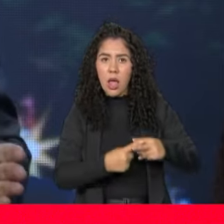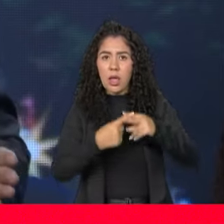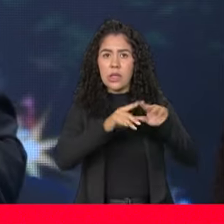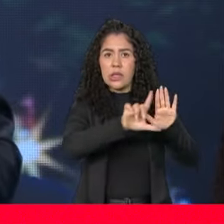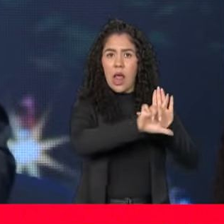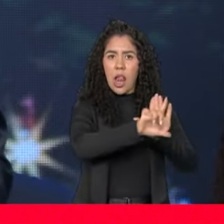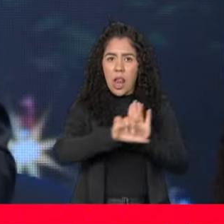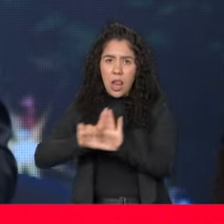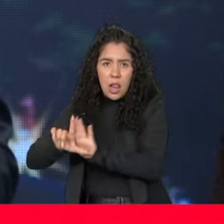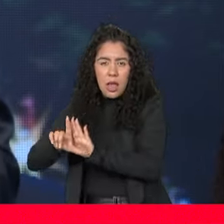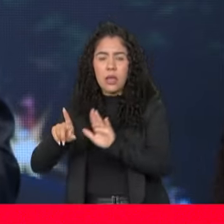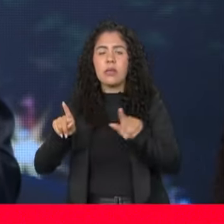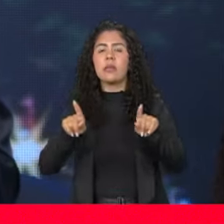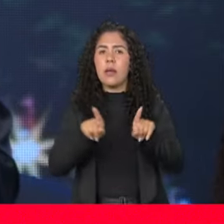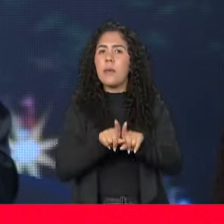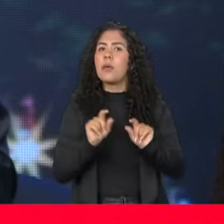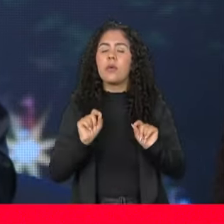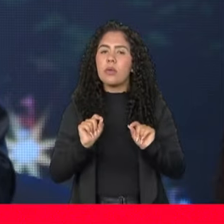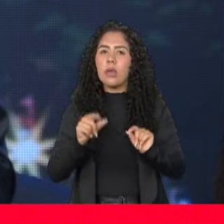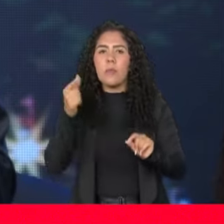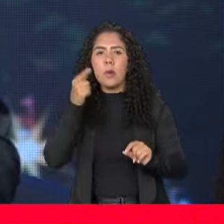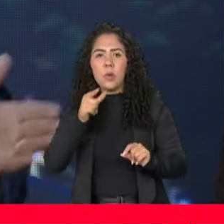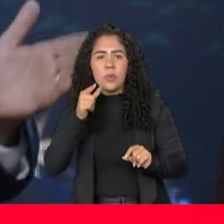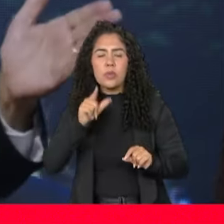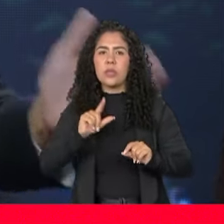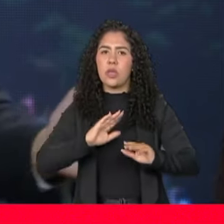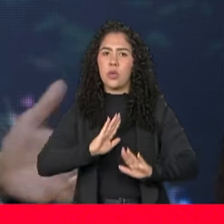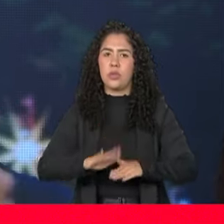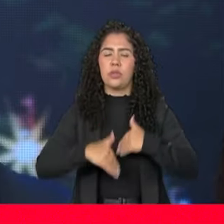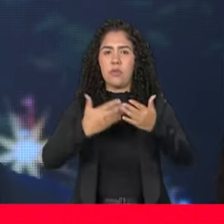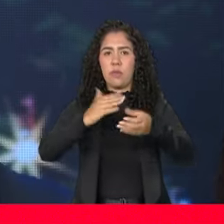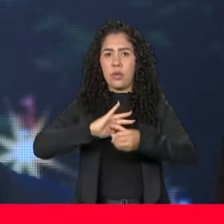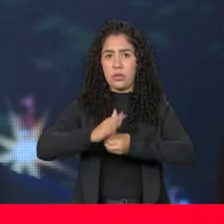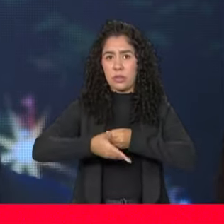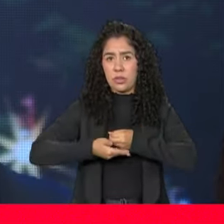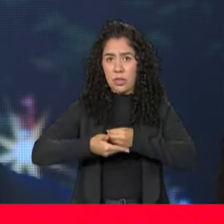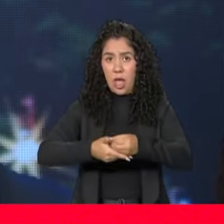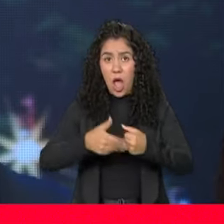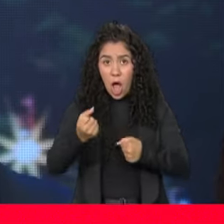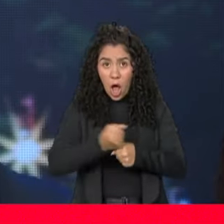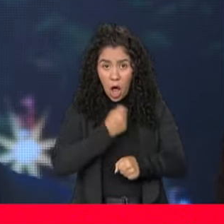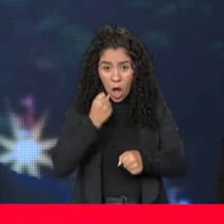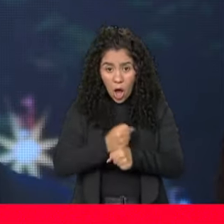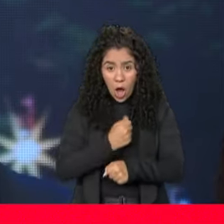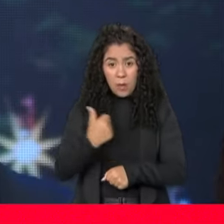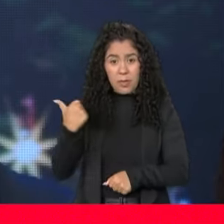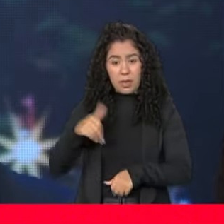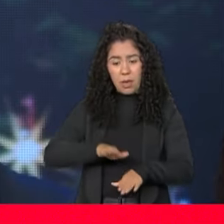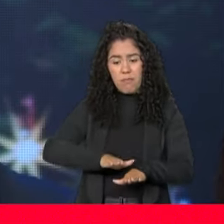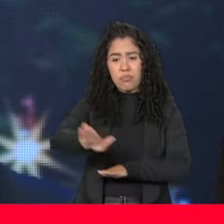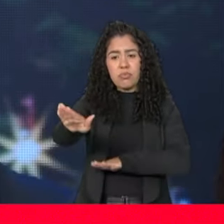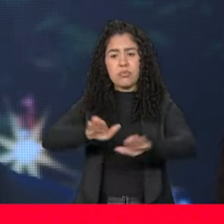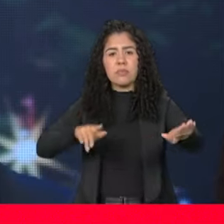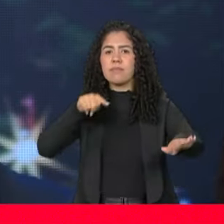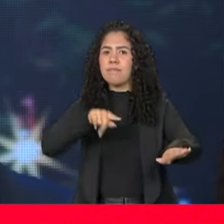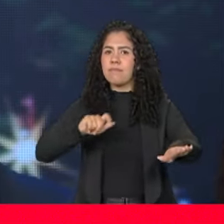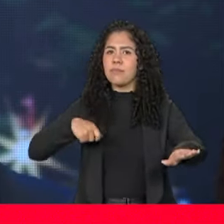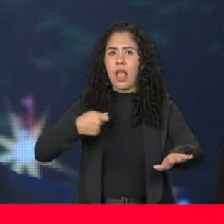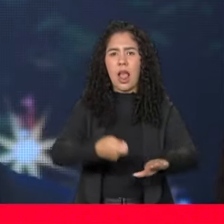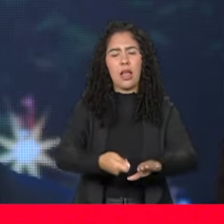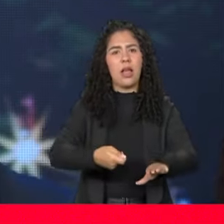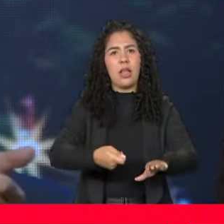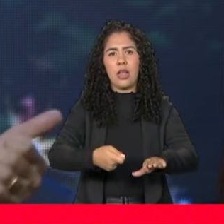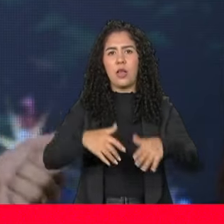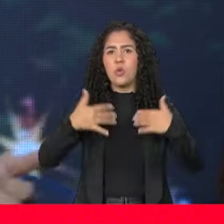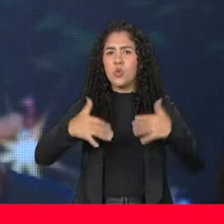instrumentos para favorecer o desenvolvimento sustentável. E essa obra, ela tem uma dimensão de sustentabilidade ambiental